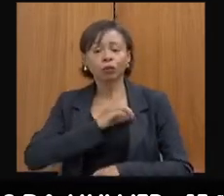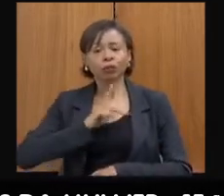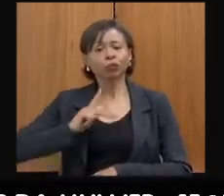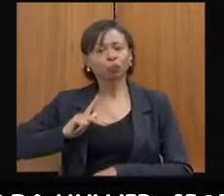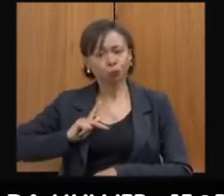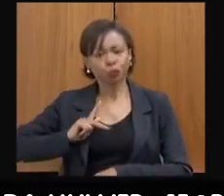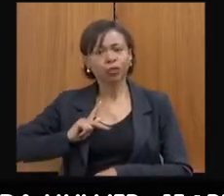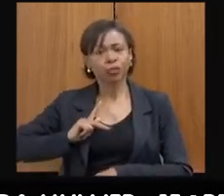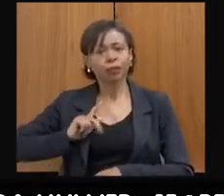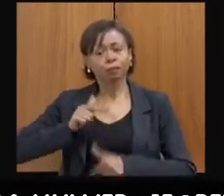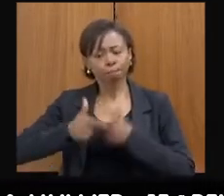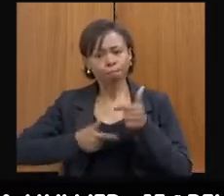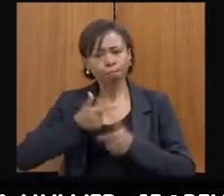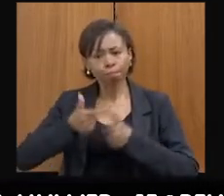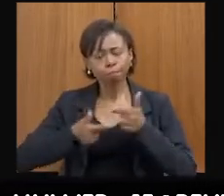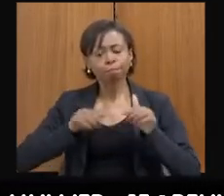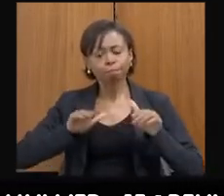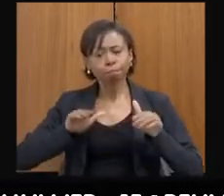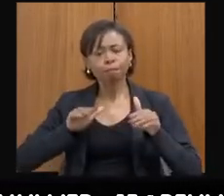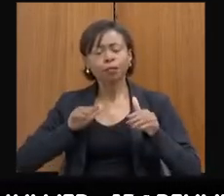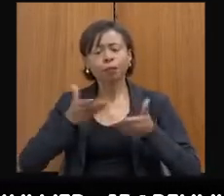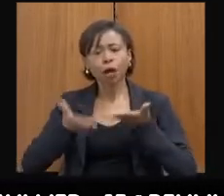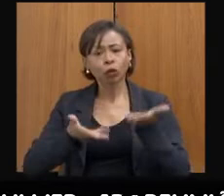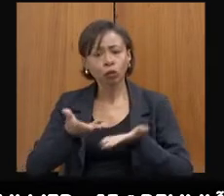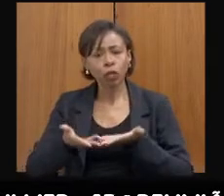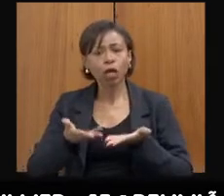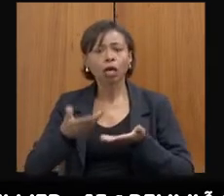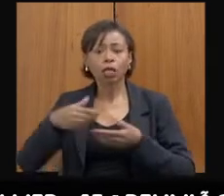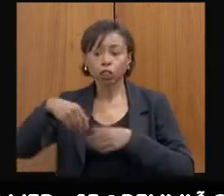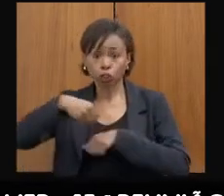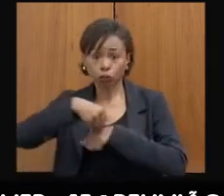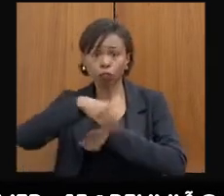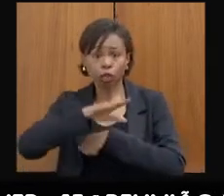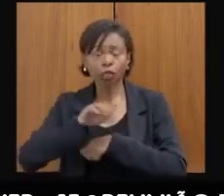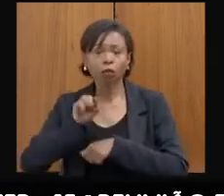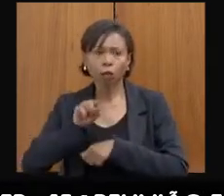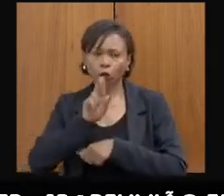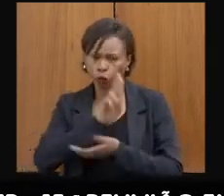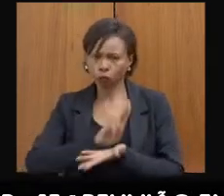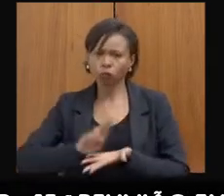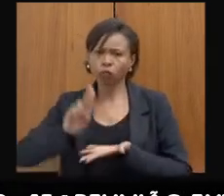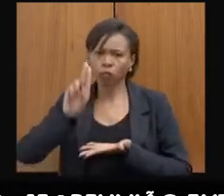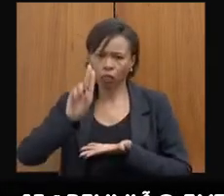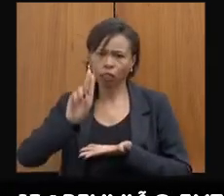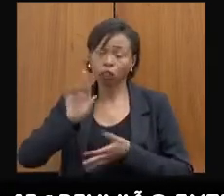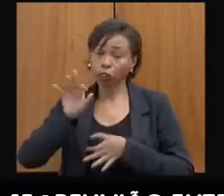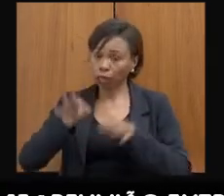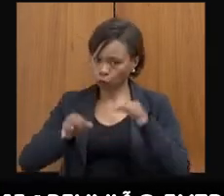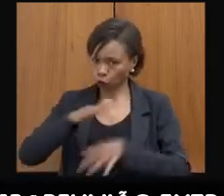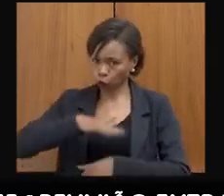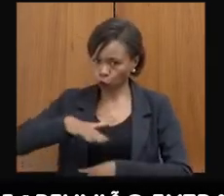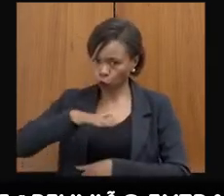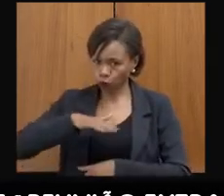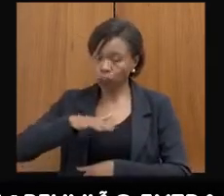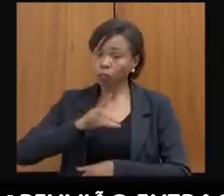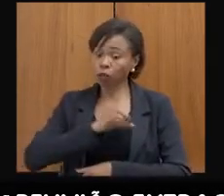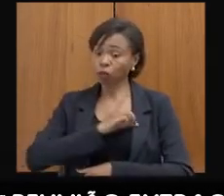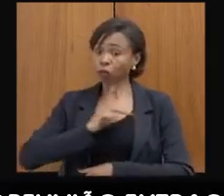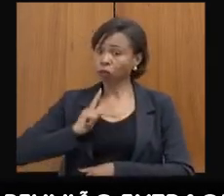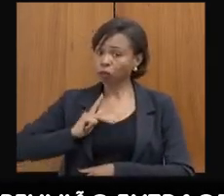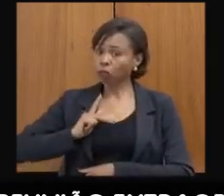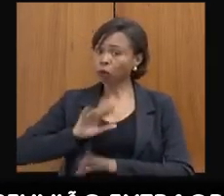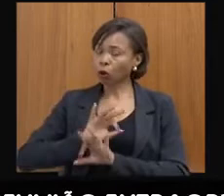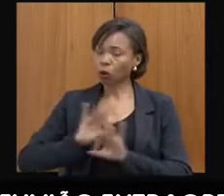Quando encaminhamos para os núcleos de prática jurídica das universidades, desafoga bastante o trabalho da defensoria pública.